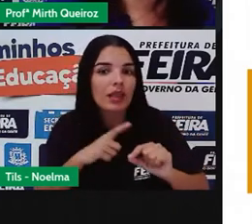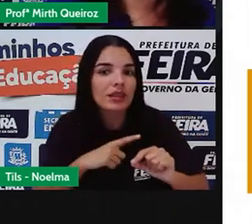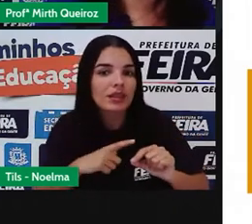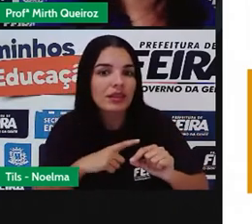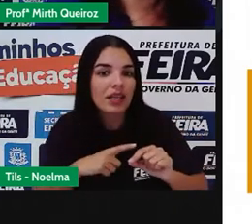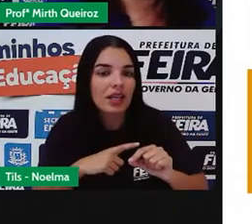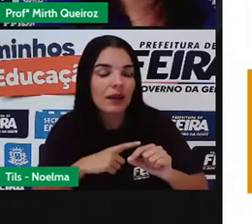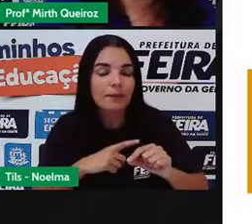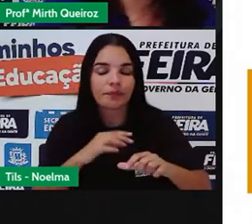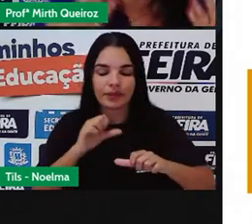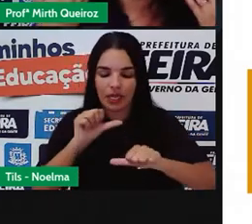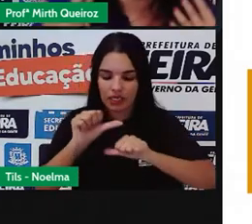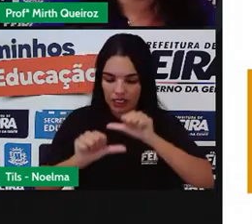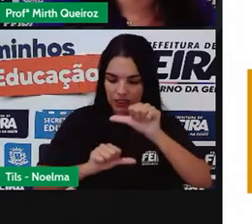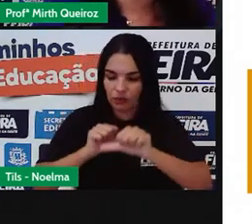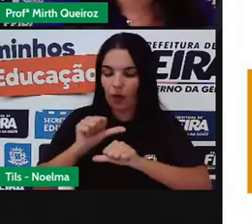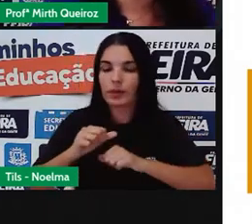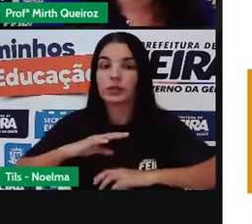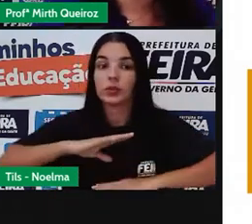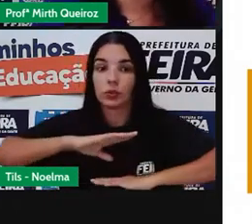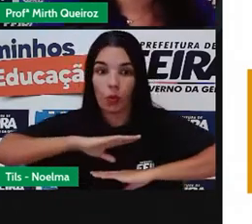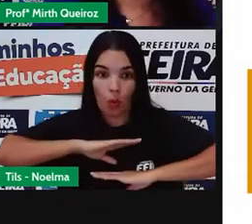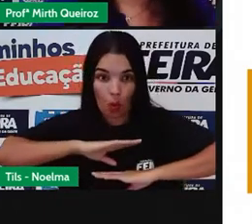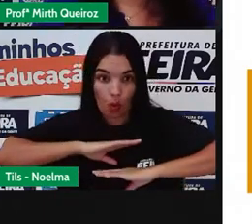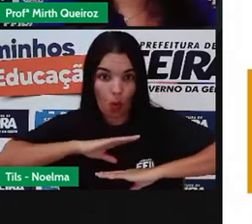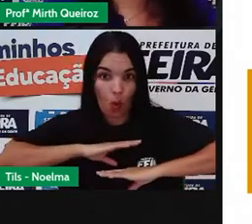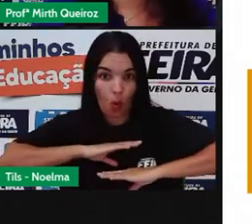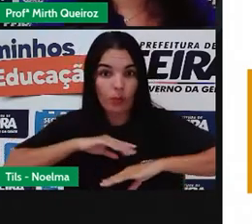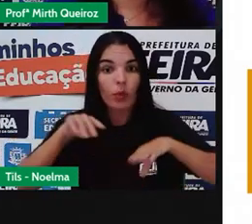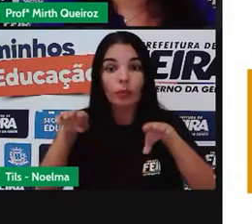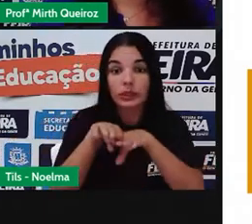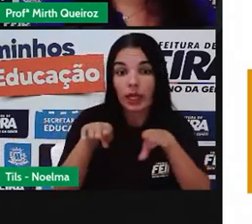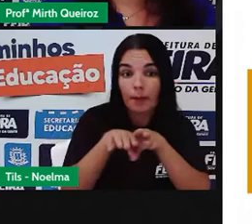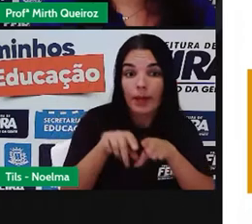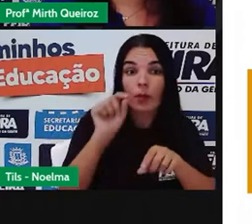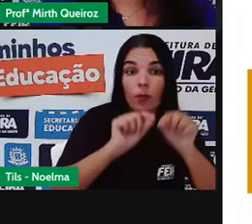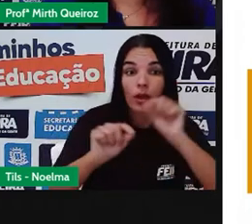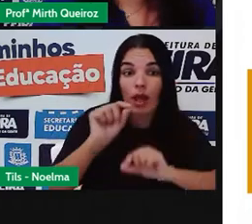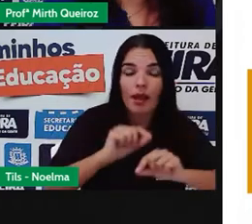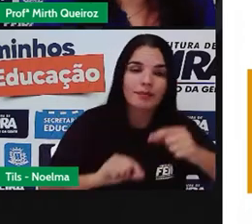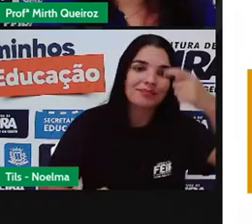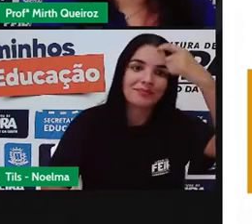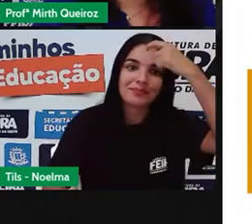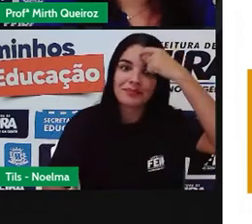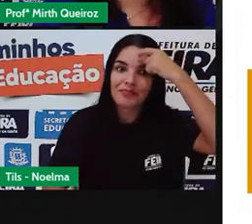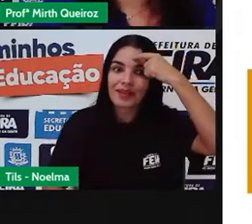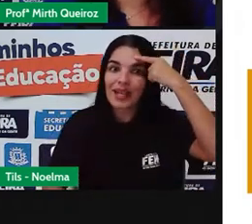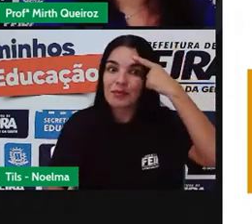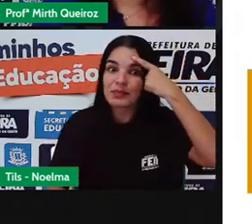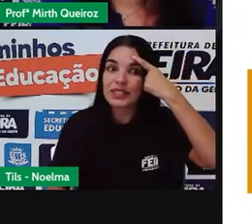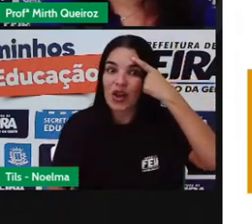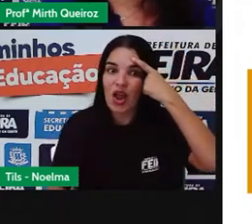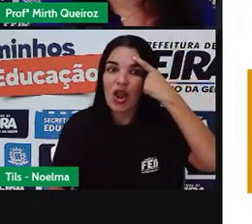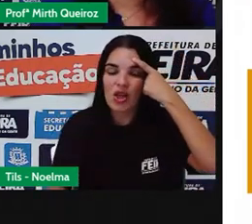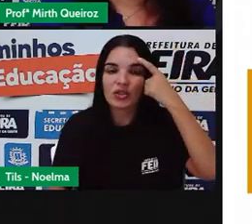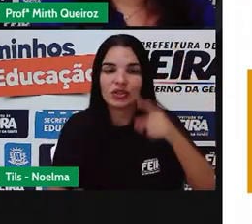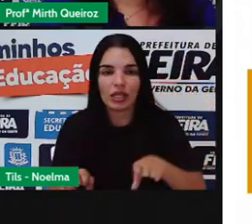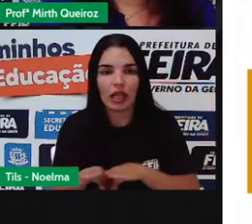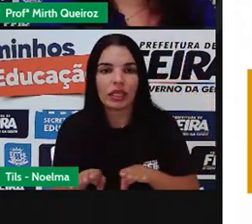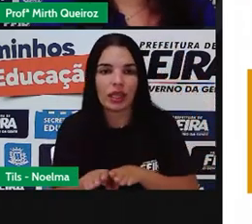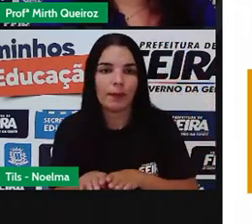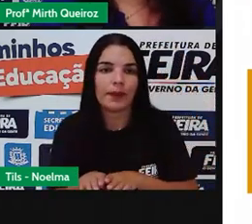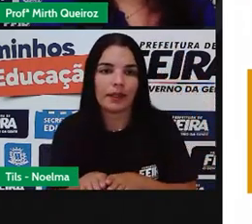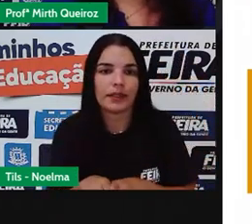as transformações físicas que acontecem essas mudanças, quanto também o que acontece na puberdade, quanto